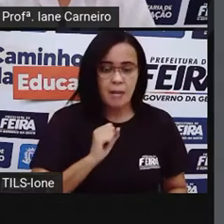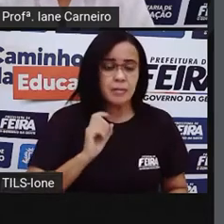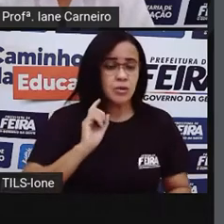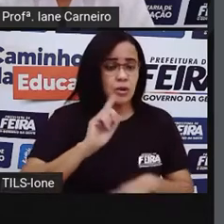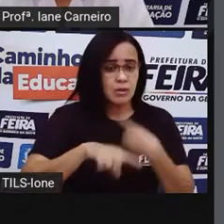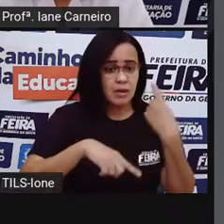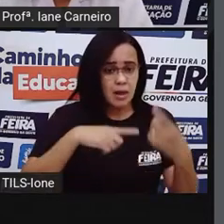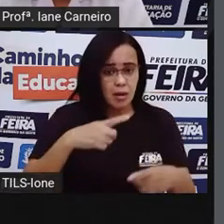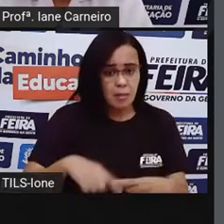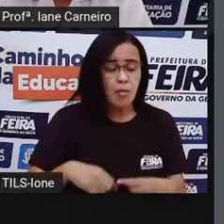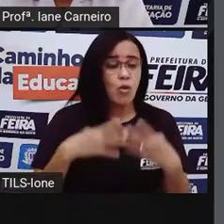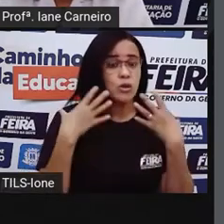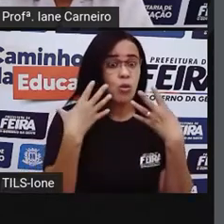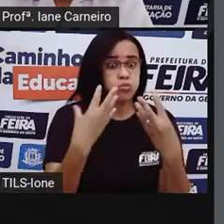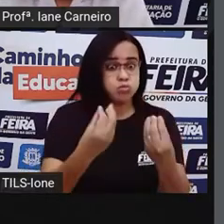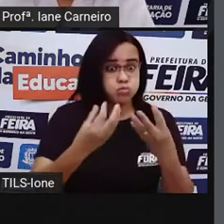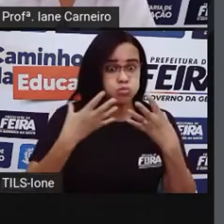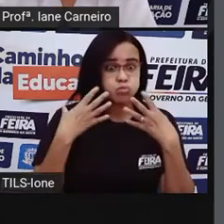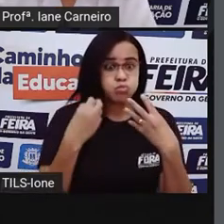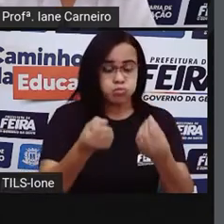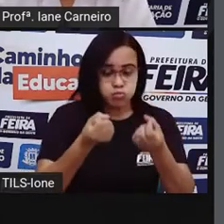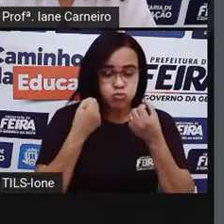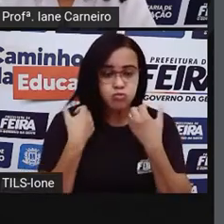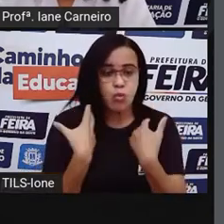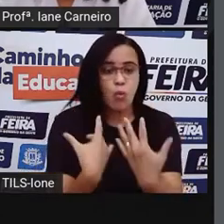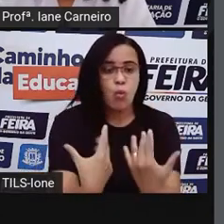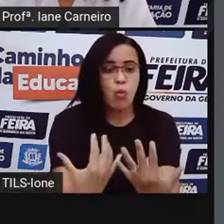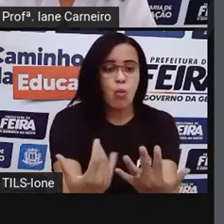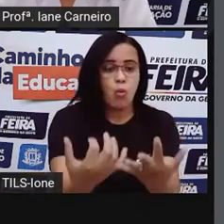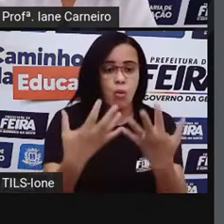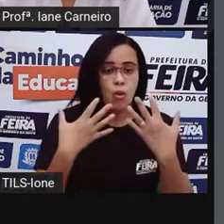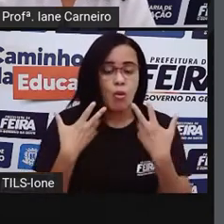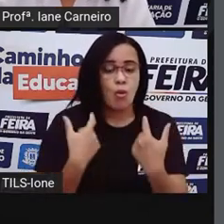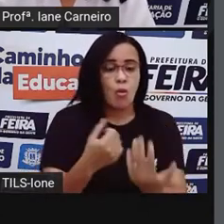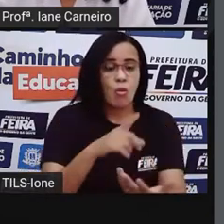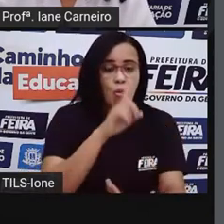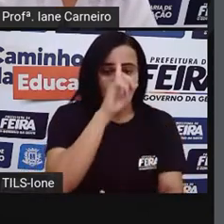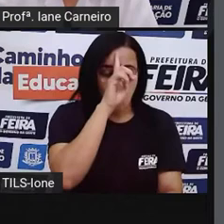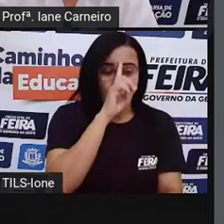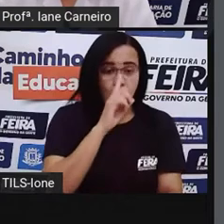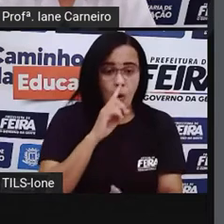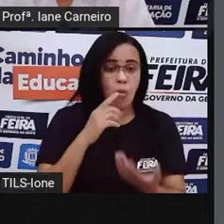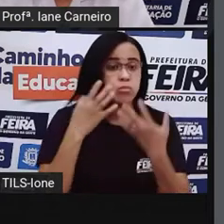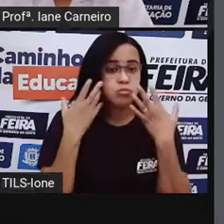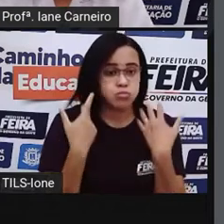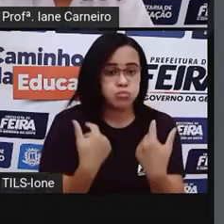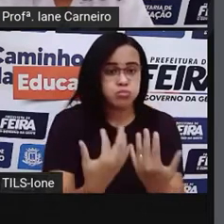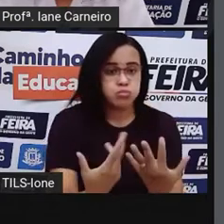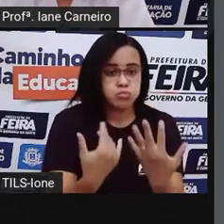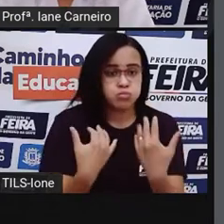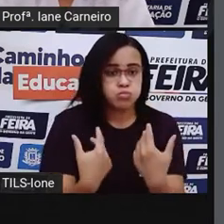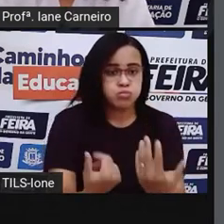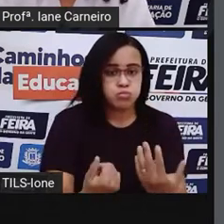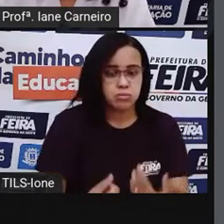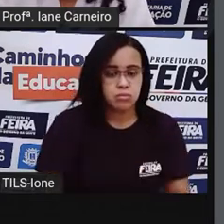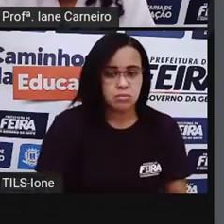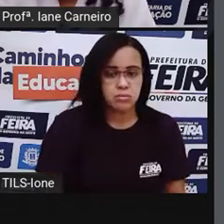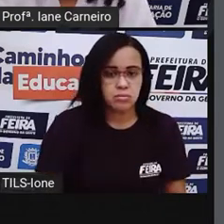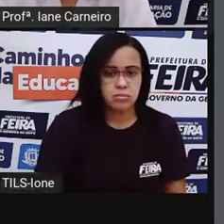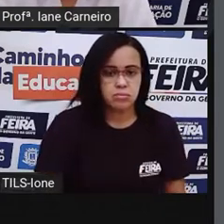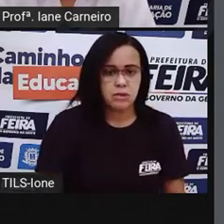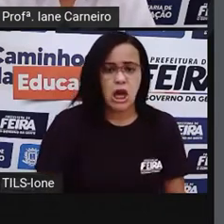muitas espigas. Quando o milho ficou maduro, a galinha ruiva chamou